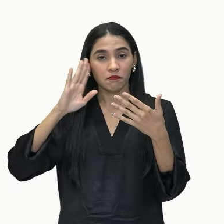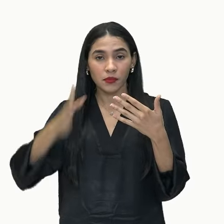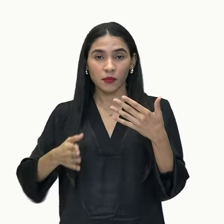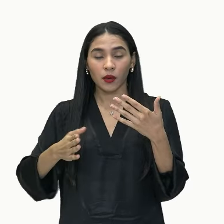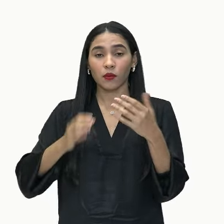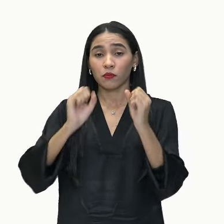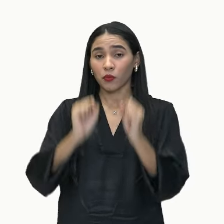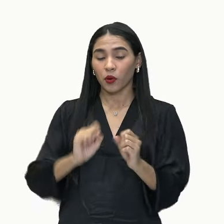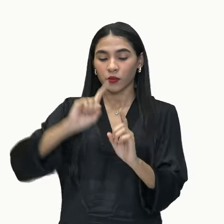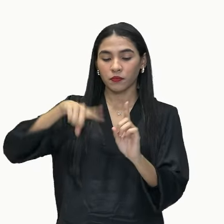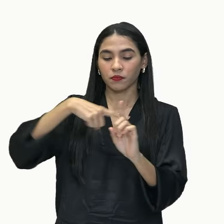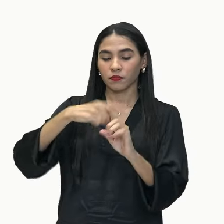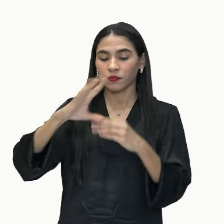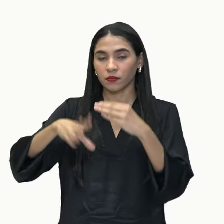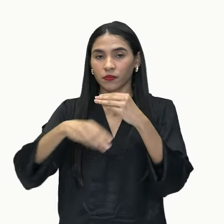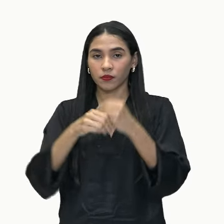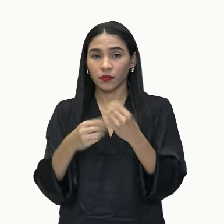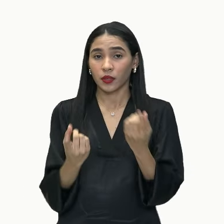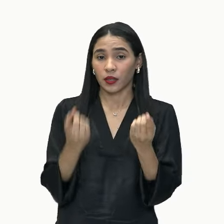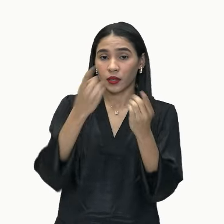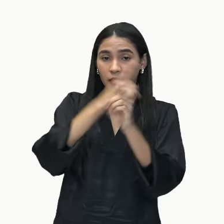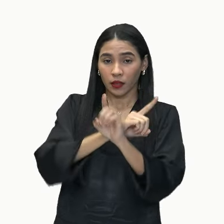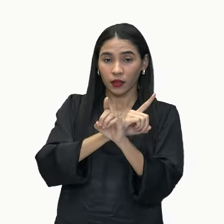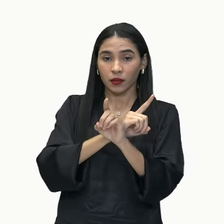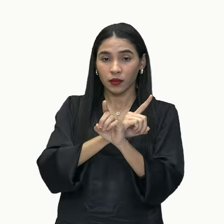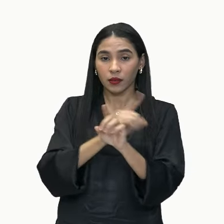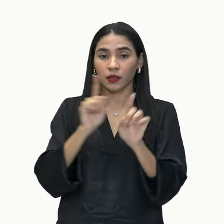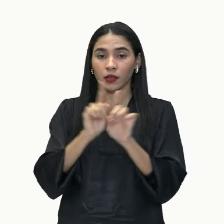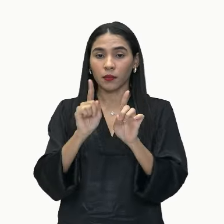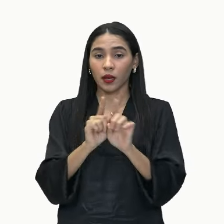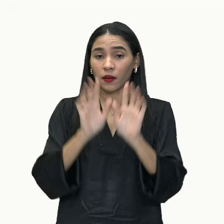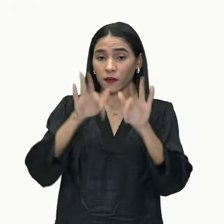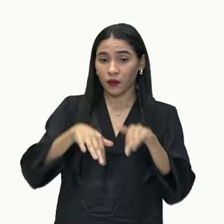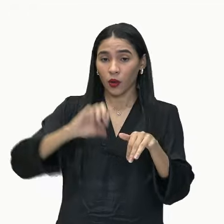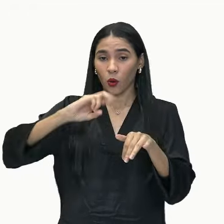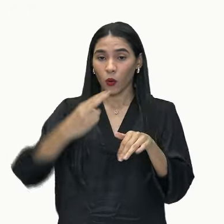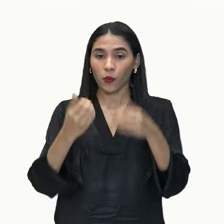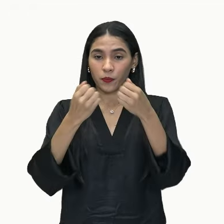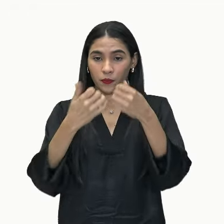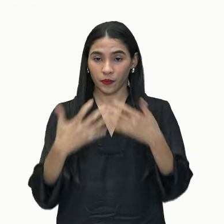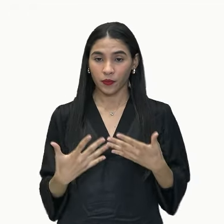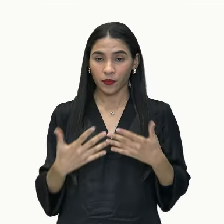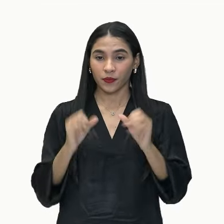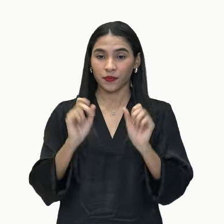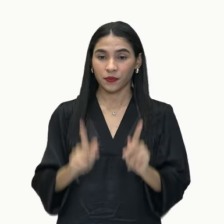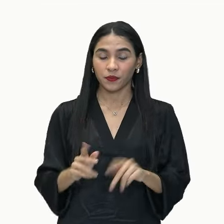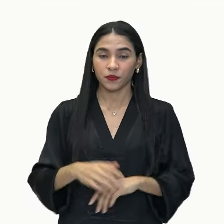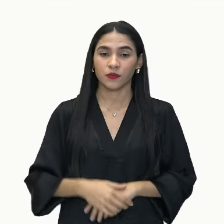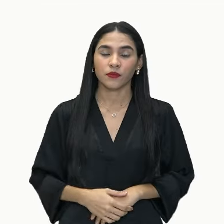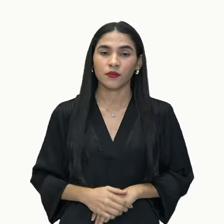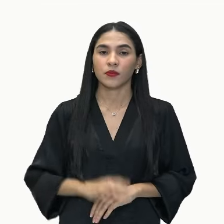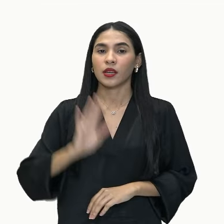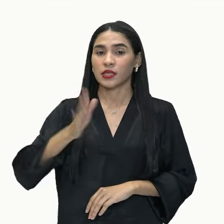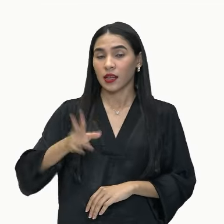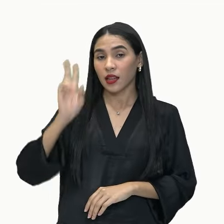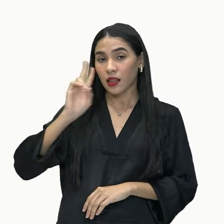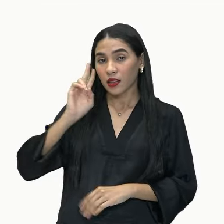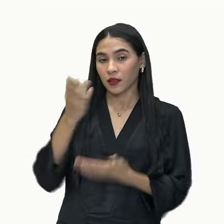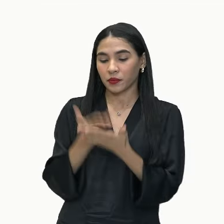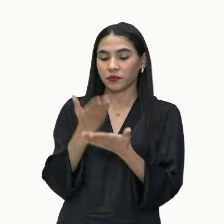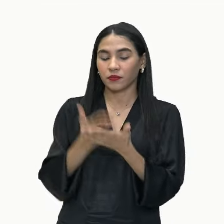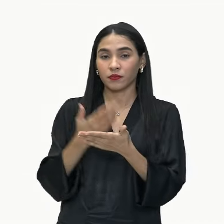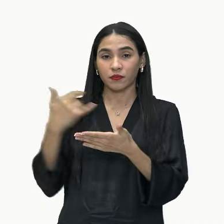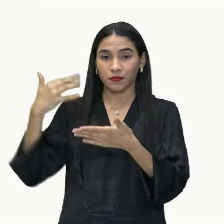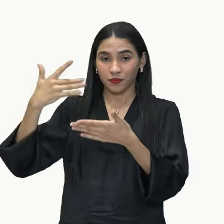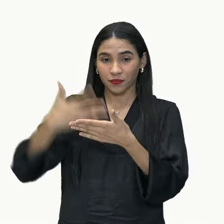aditivas, adversativas, alternativas, conclusivas ou explicativas, ok? Isso já foi visto por nós ao longo